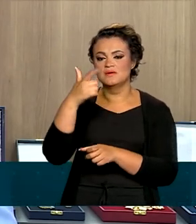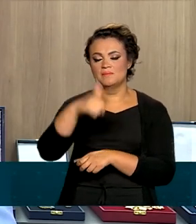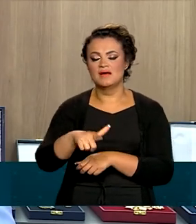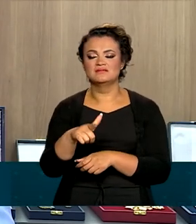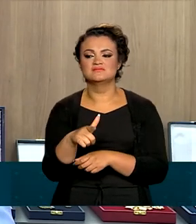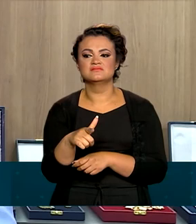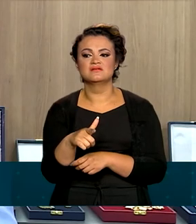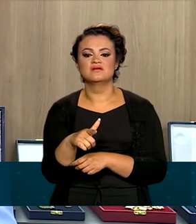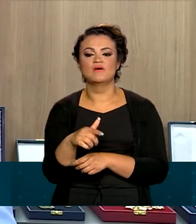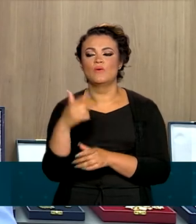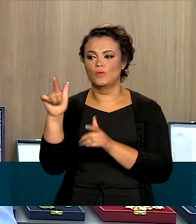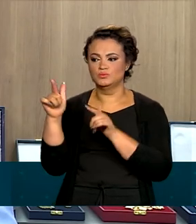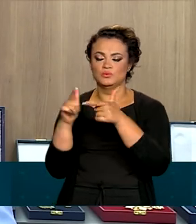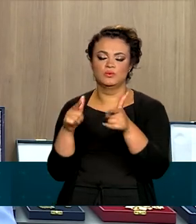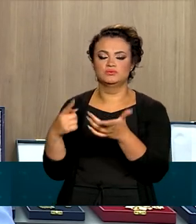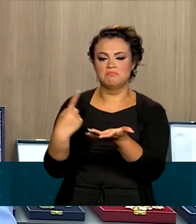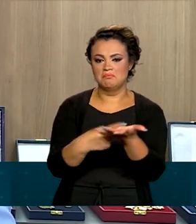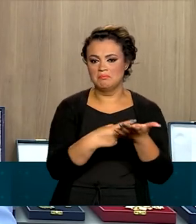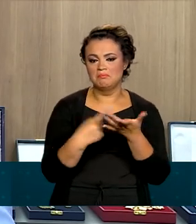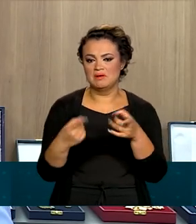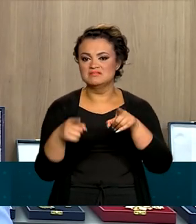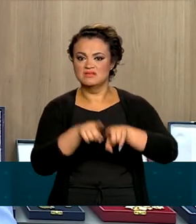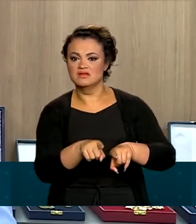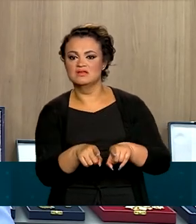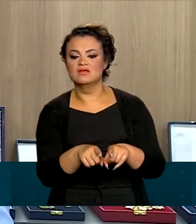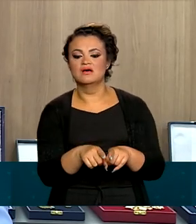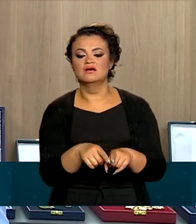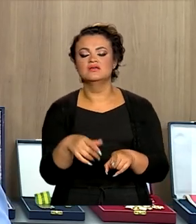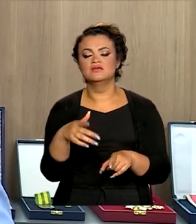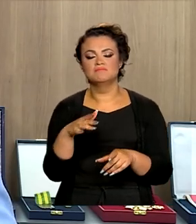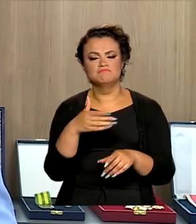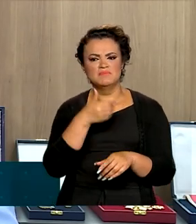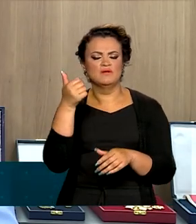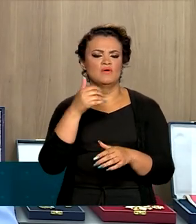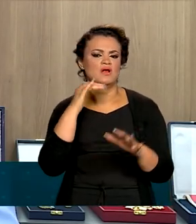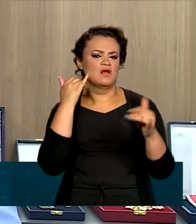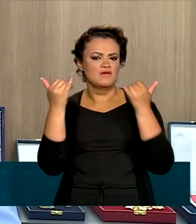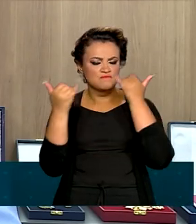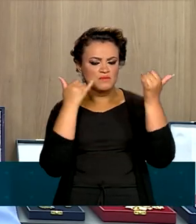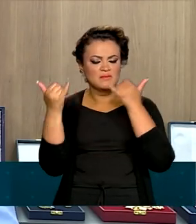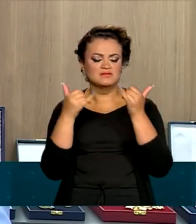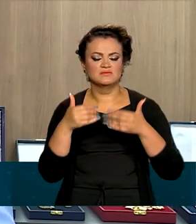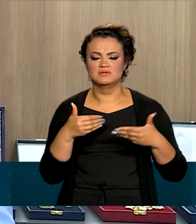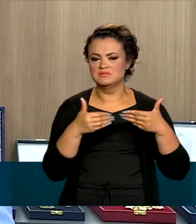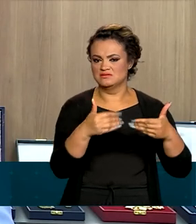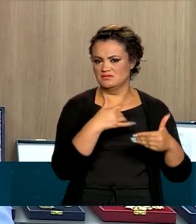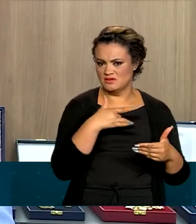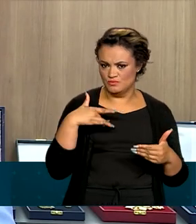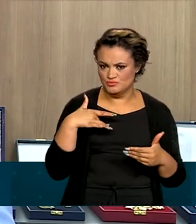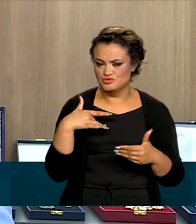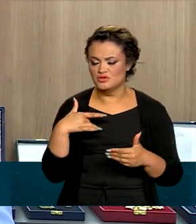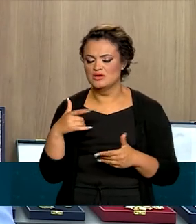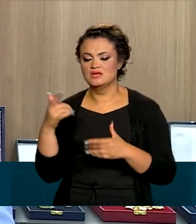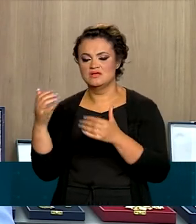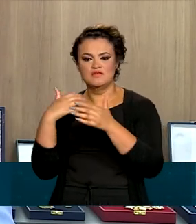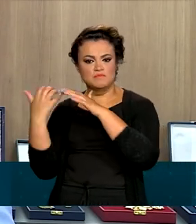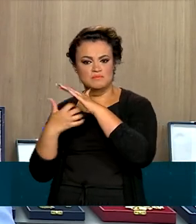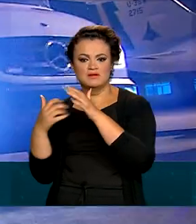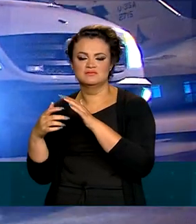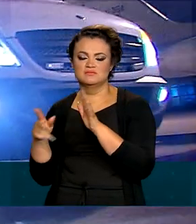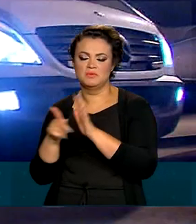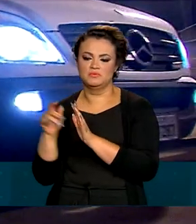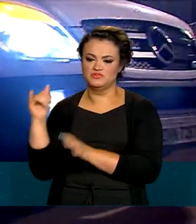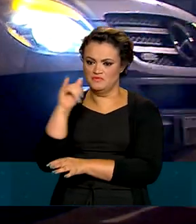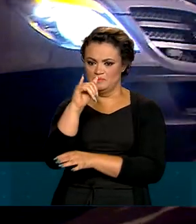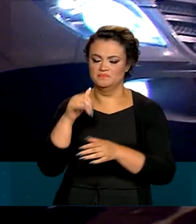a inclusão de novos signatários e melhoramos também todo o fluxo de informação ali entre o Ministério da Saúde e as empresas aéreas.